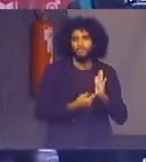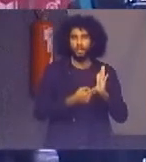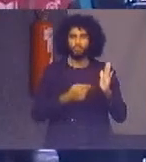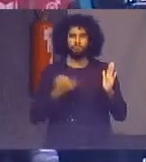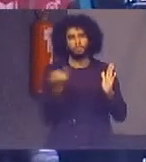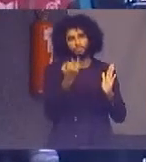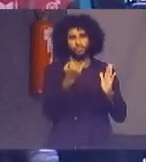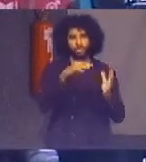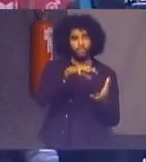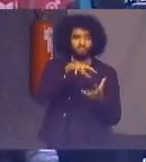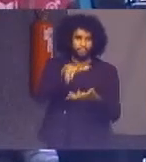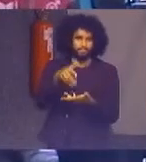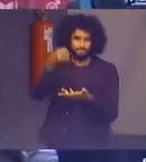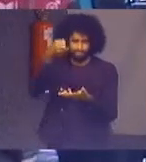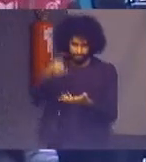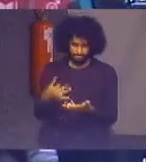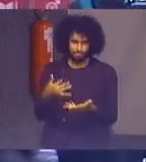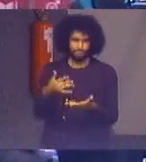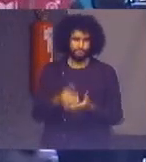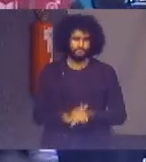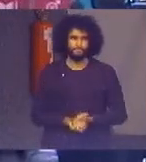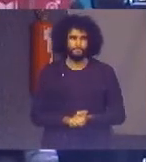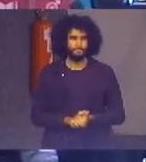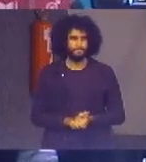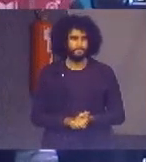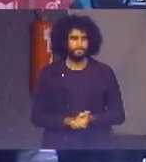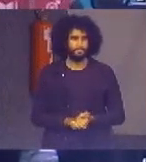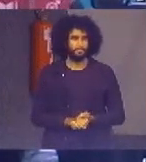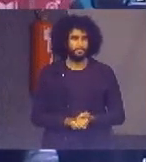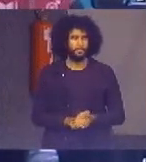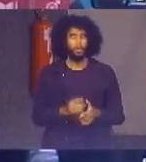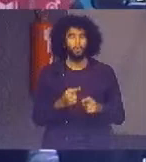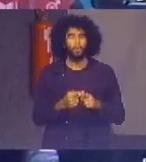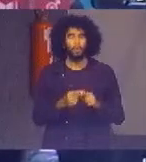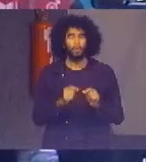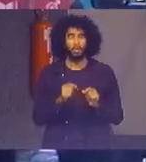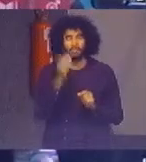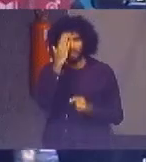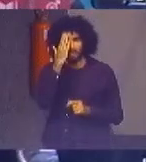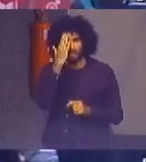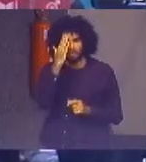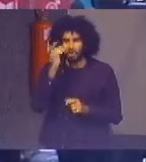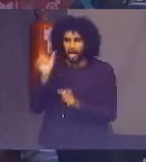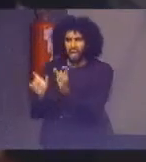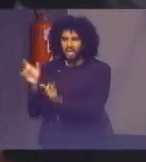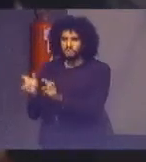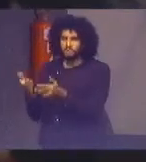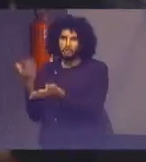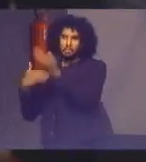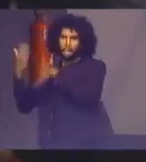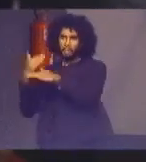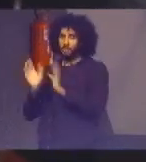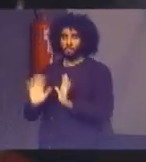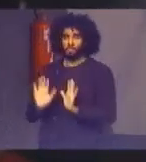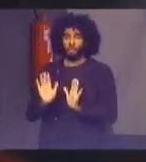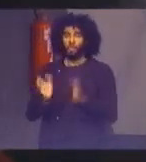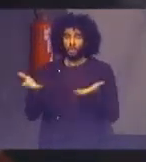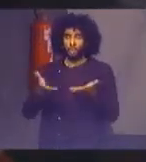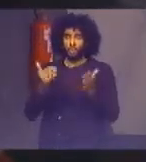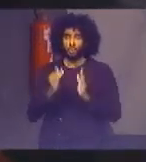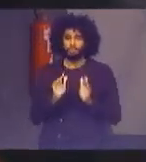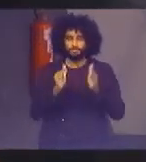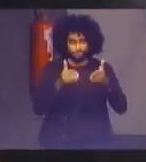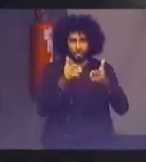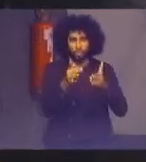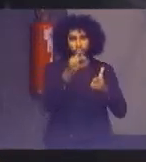globalmente falando, onde a gente diz que não vai deixar ninguém para trás, onde nós estamos colocando ali todas